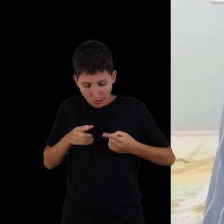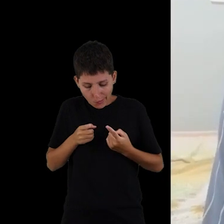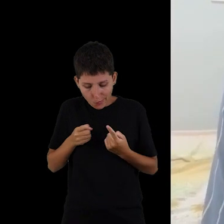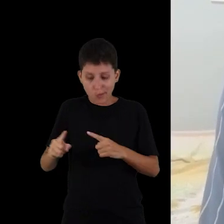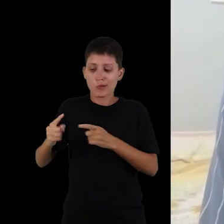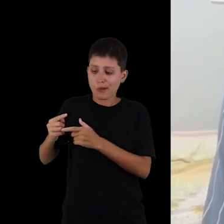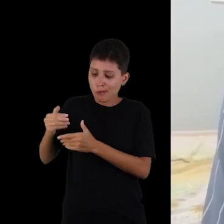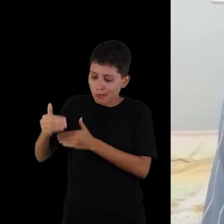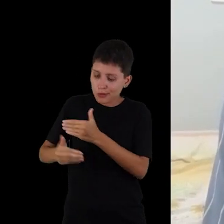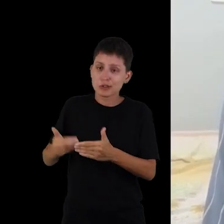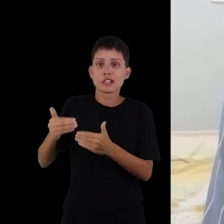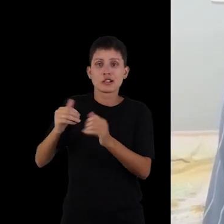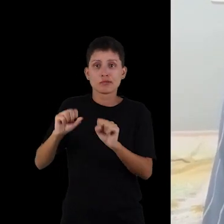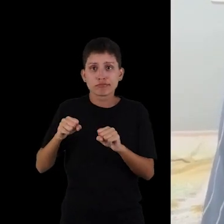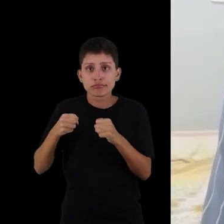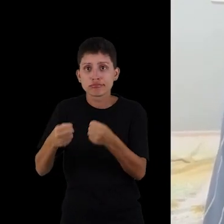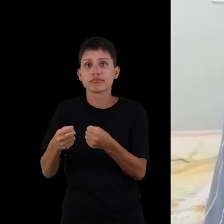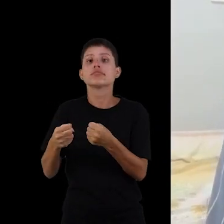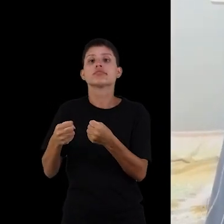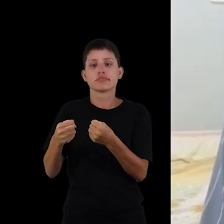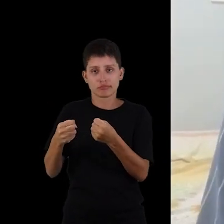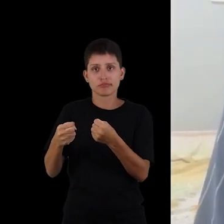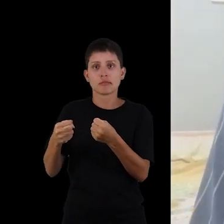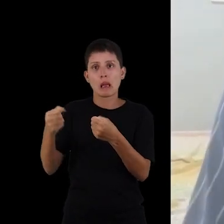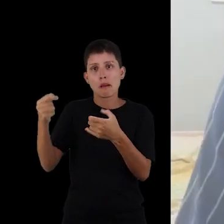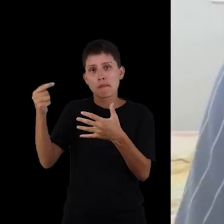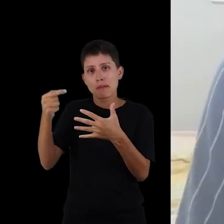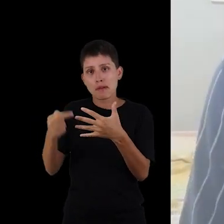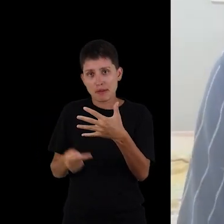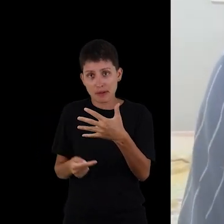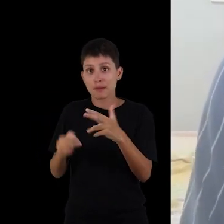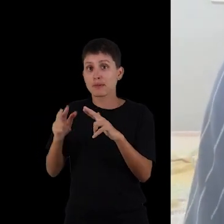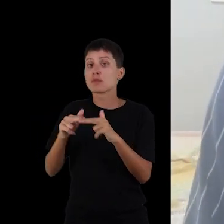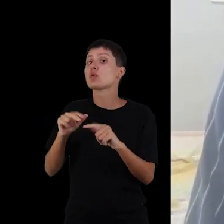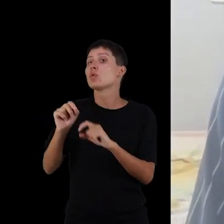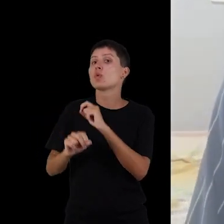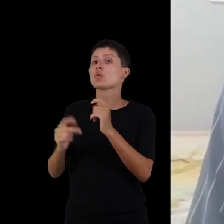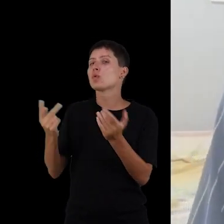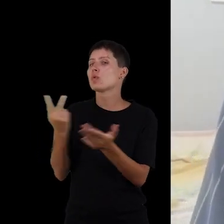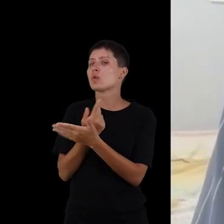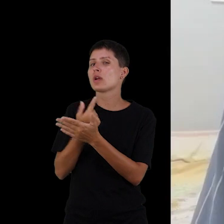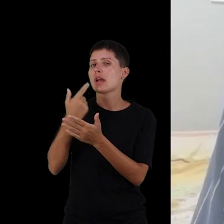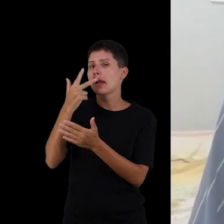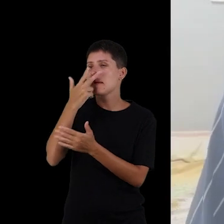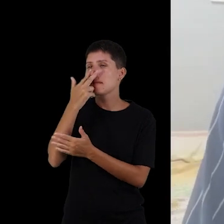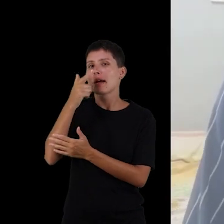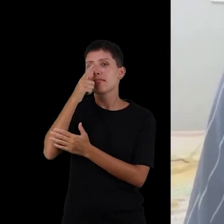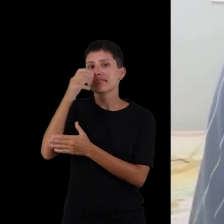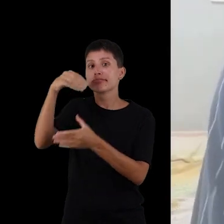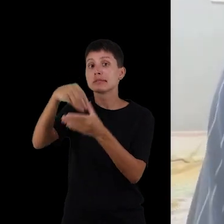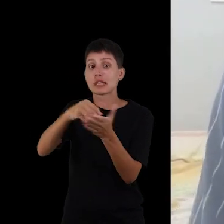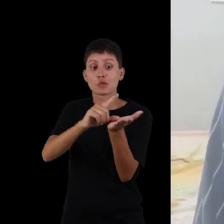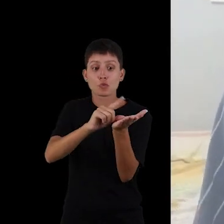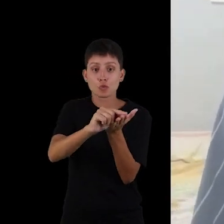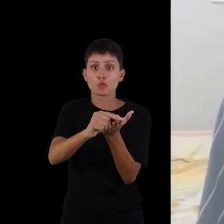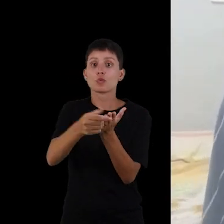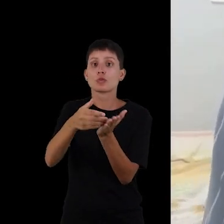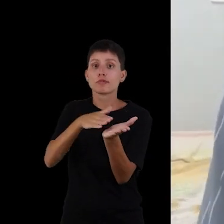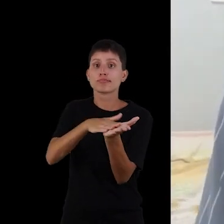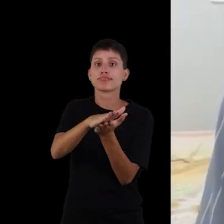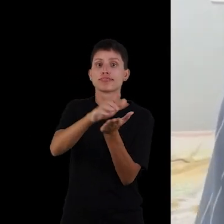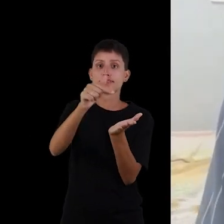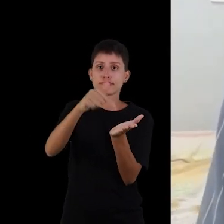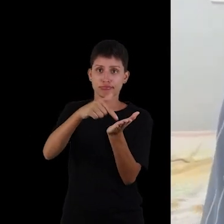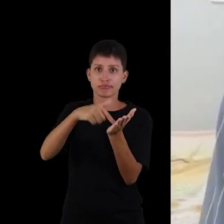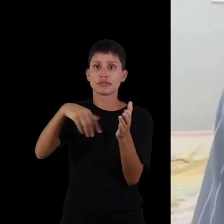maneira, né, é importante também, porque o óxido nítrico, ele vai justamente atuar contra o processo ali de defesa, contra o